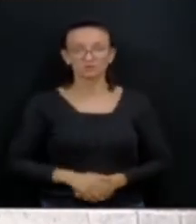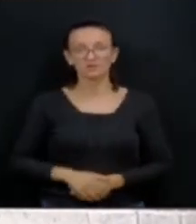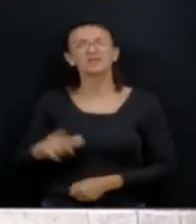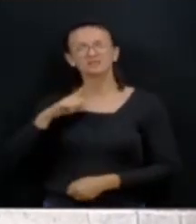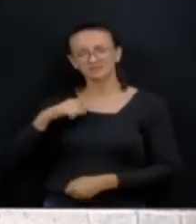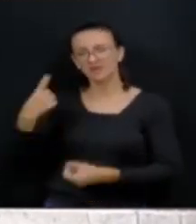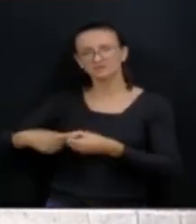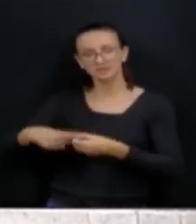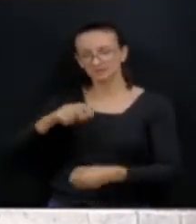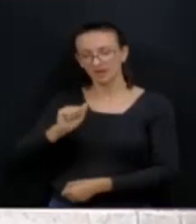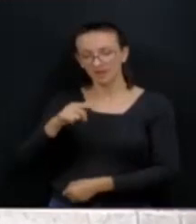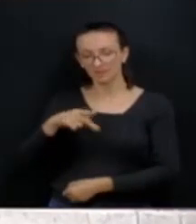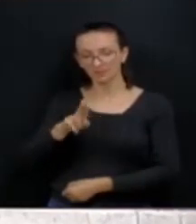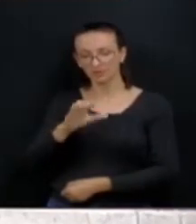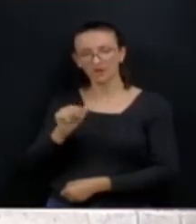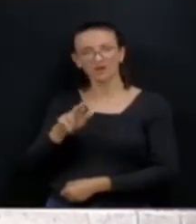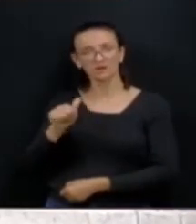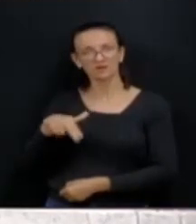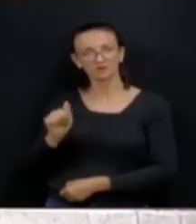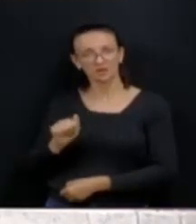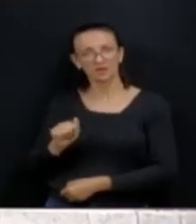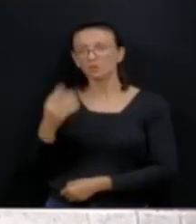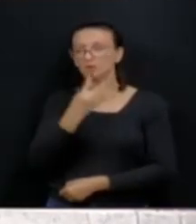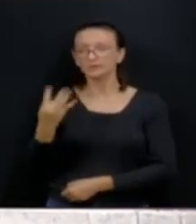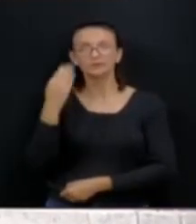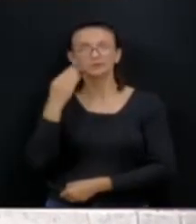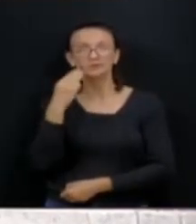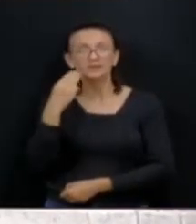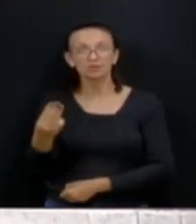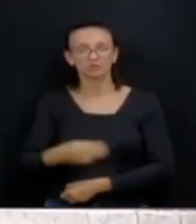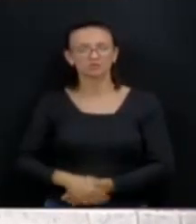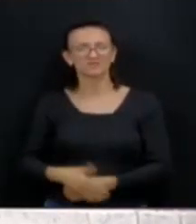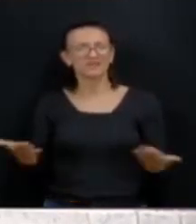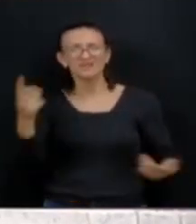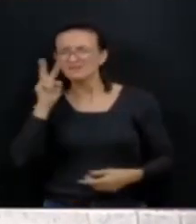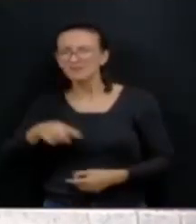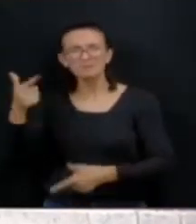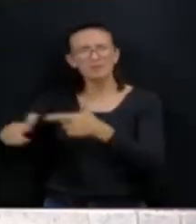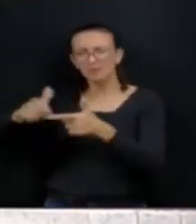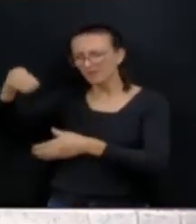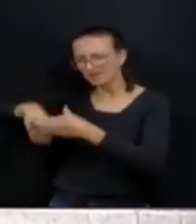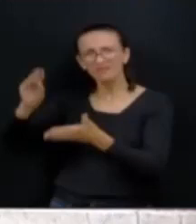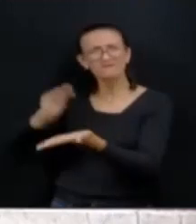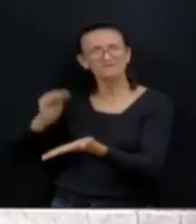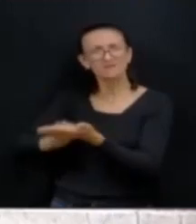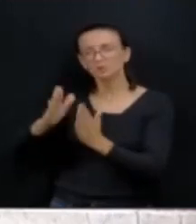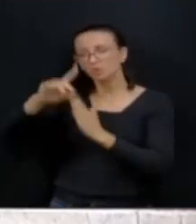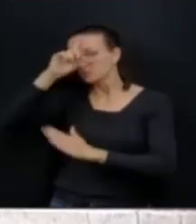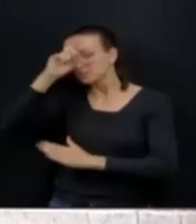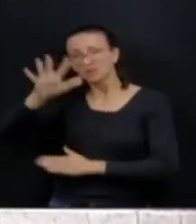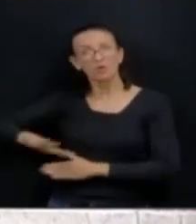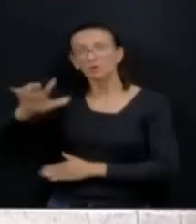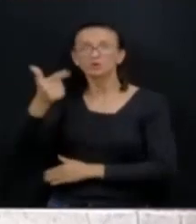média, que hoje eu resido, por exemplo, 44 milhões, do tamanho do problema que tem lá, que falta um hospital regional que o Estado não fez.